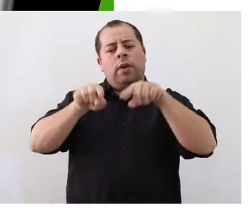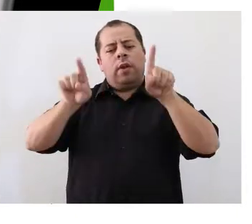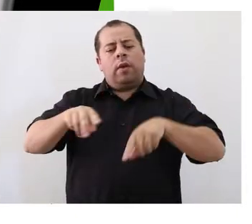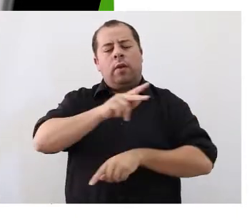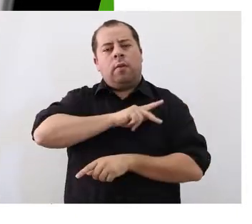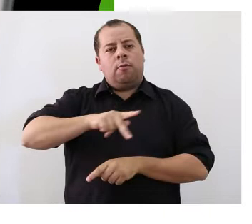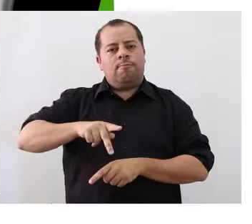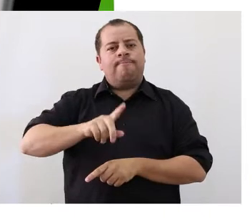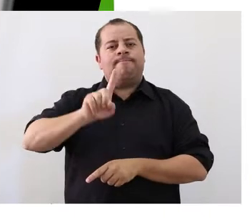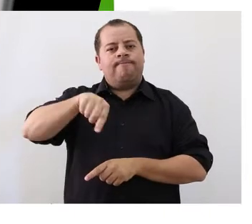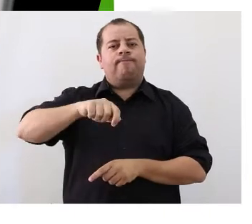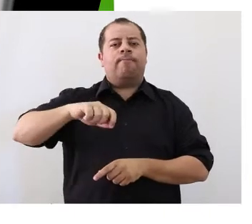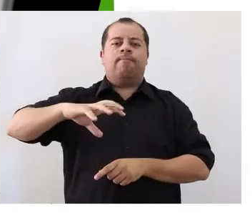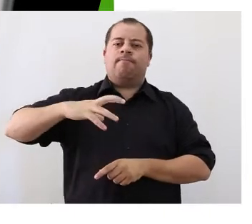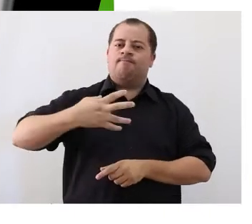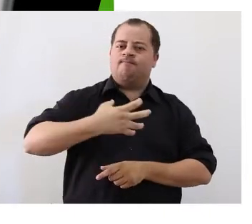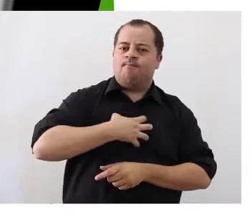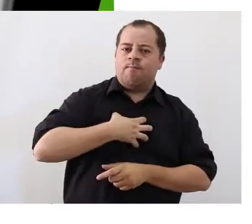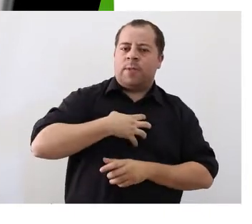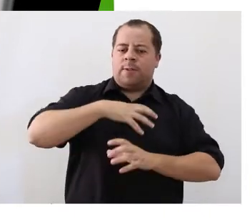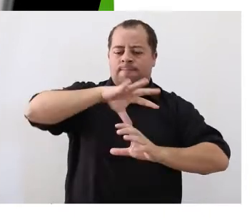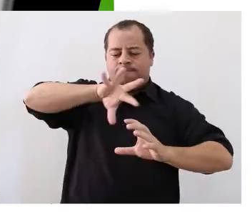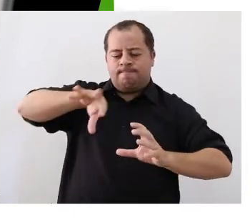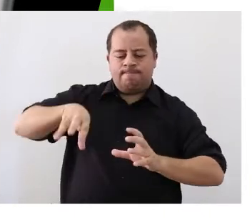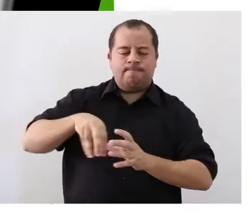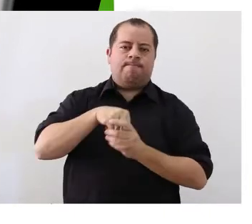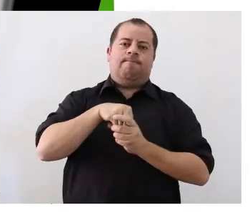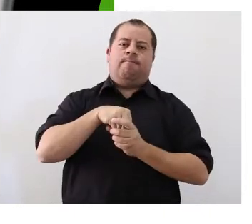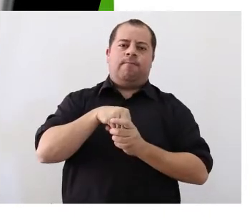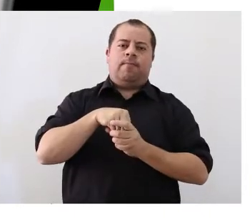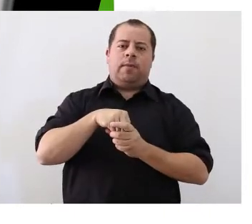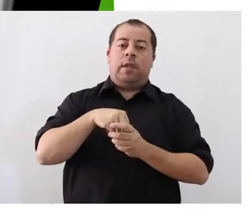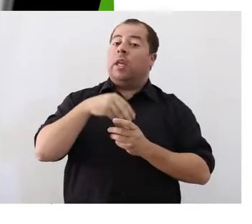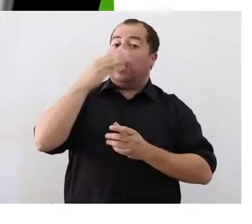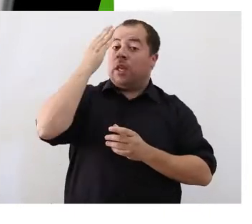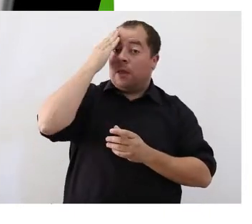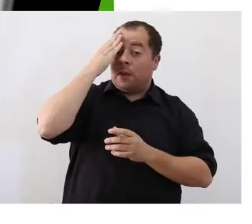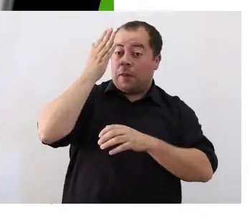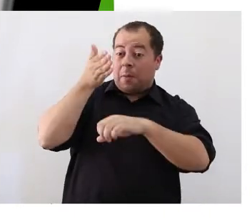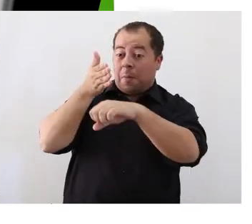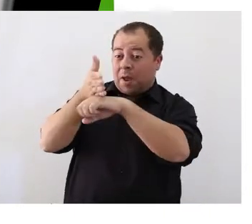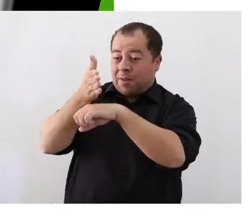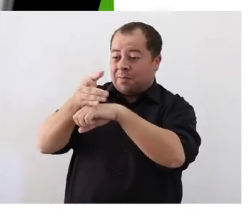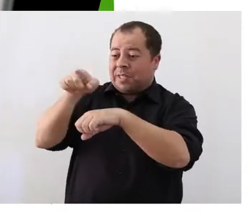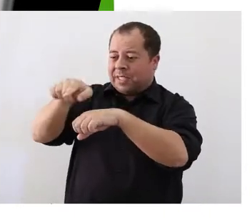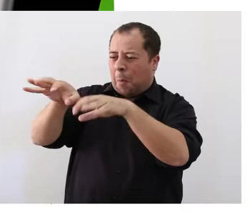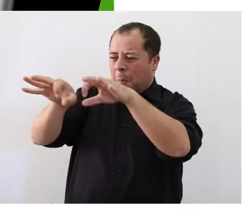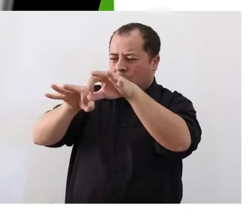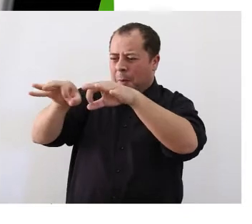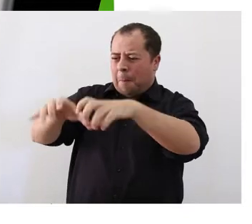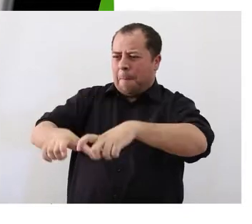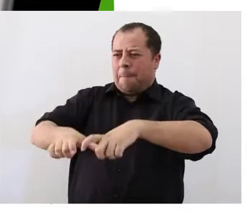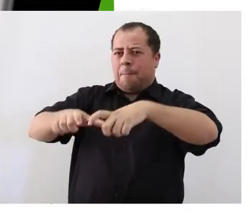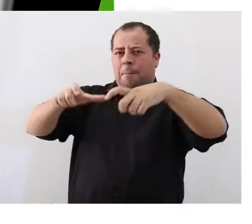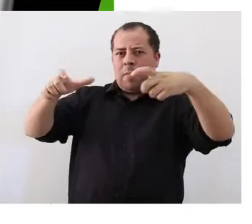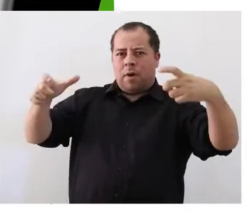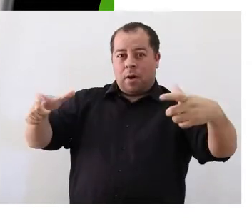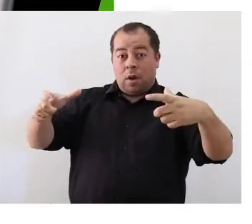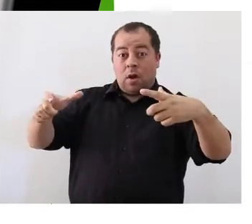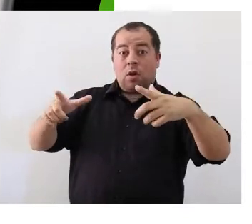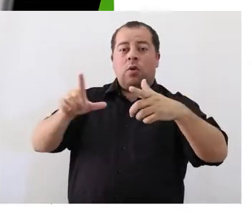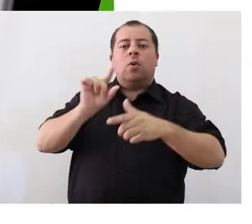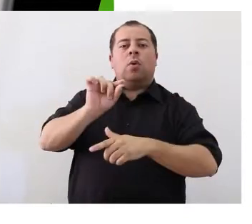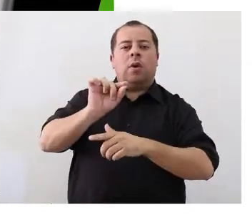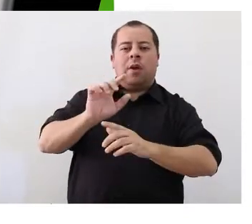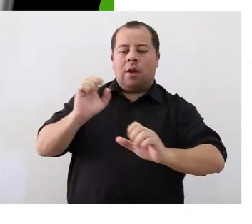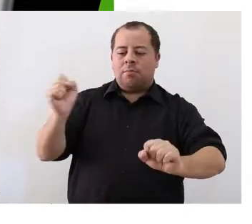pública é um sentimento de pertencimento. É saber que faço parte deste grande projeto, que é